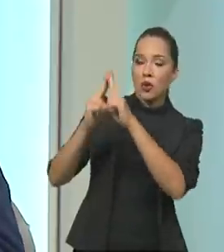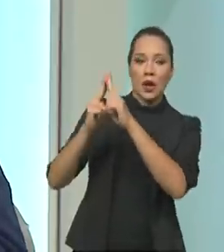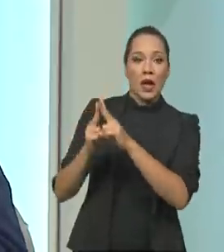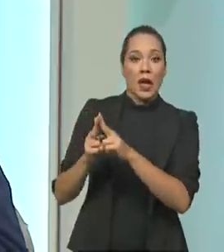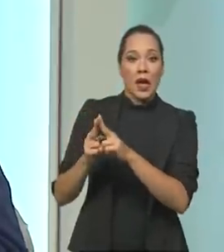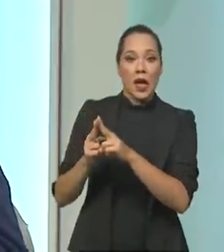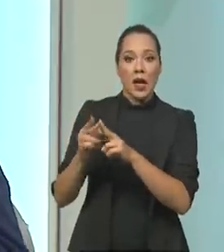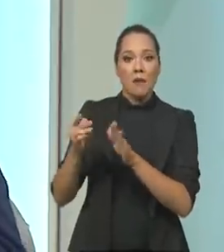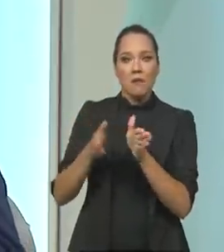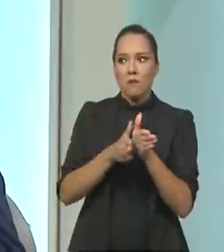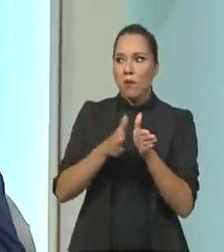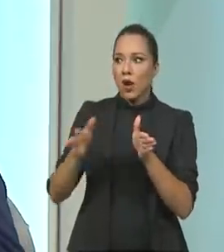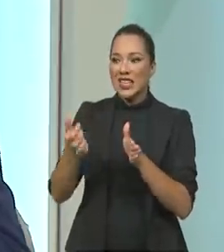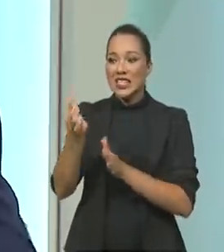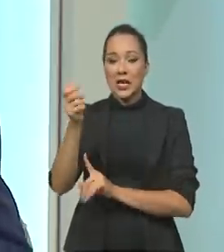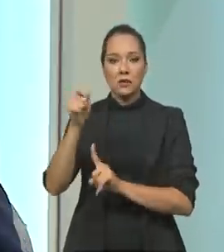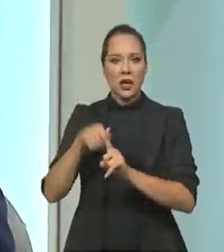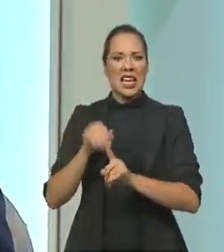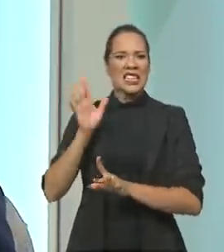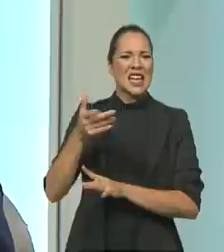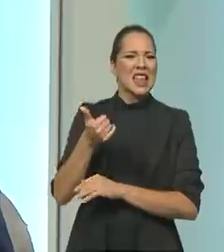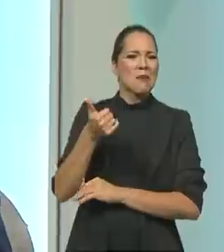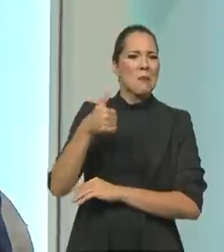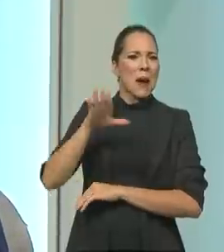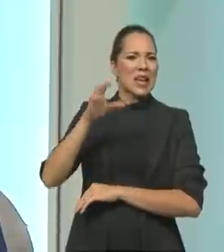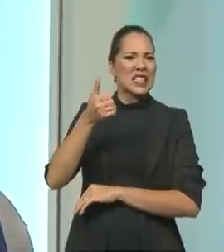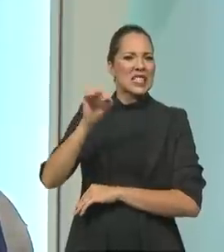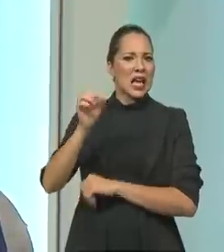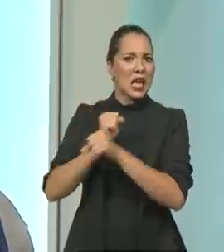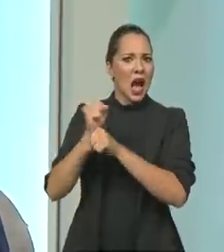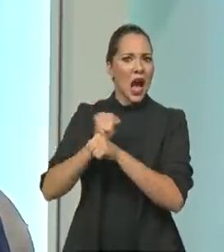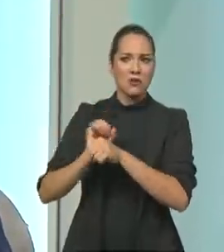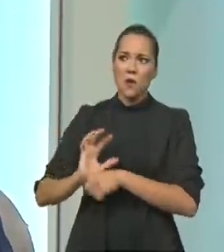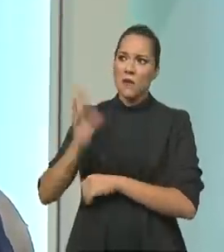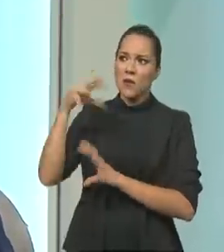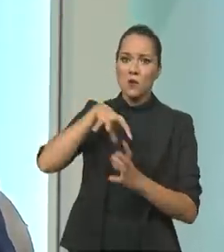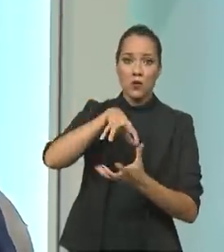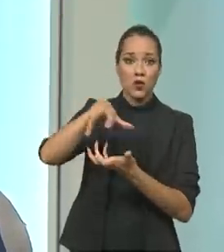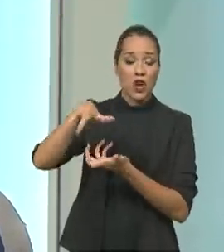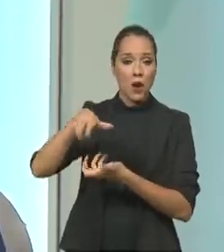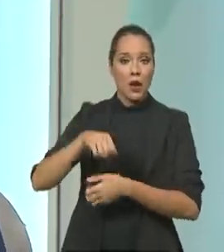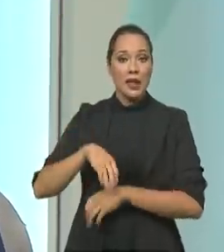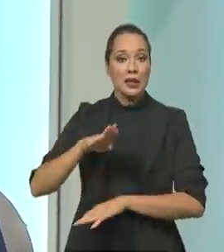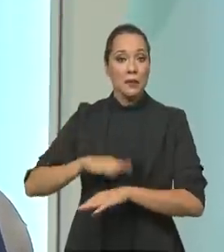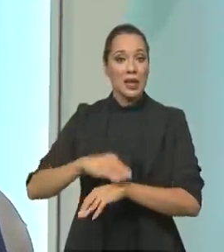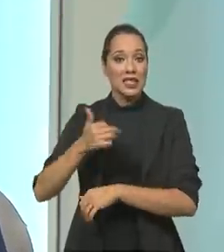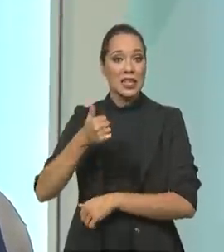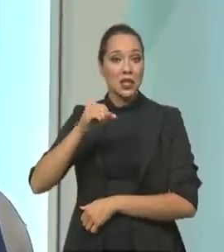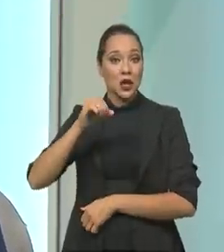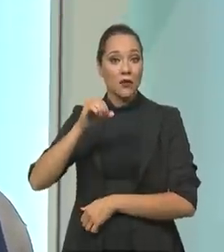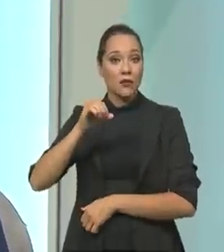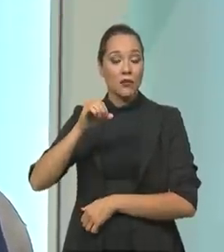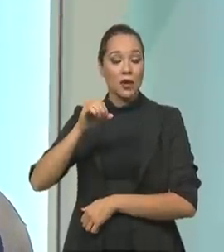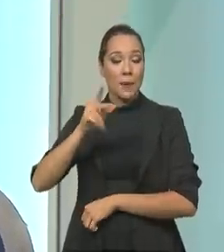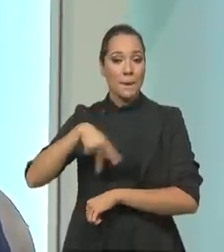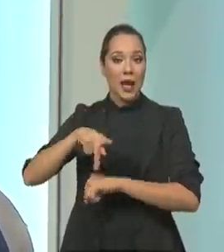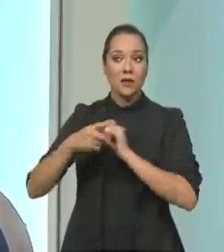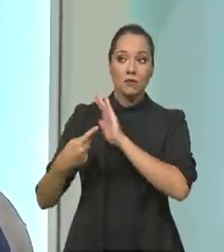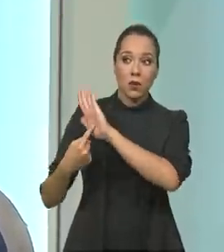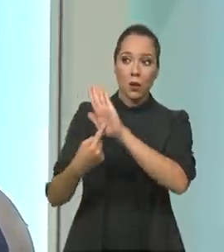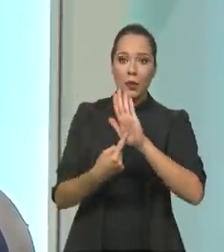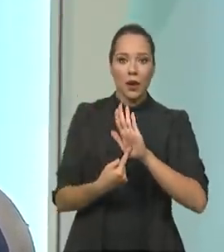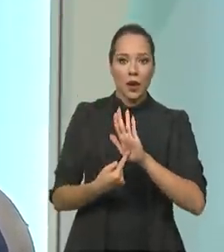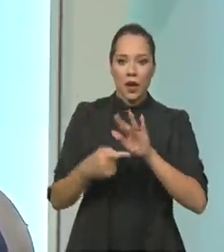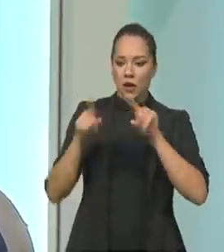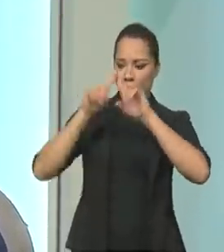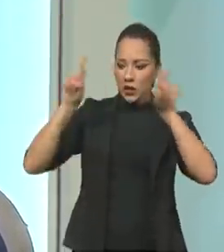meses. Centenária, já. É uma centenária exposição, evento mundial, engloba mais de 190 países. E o estande do